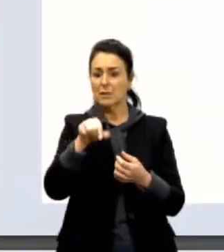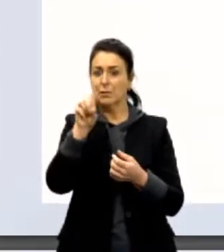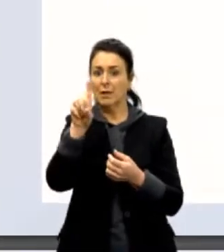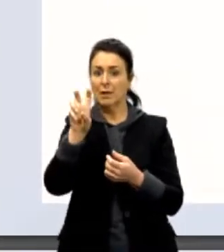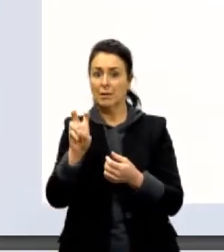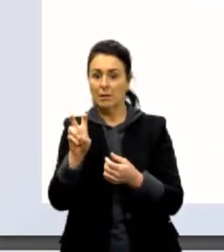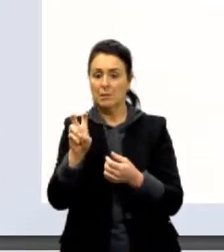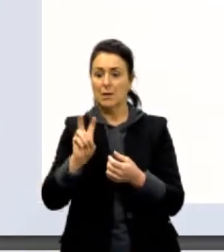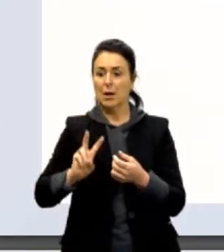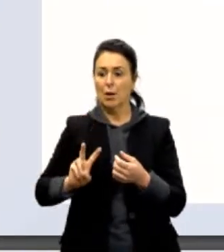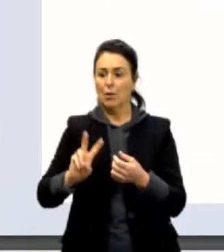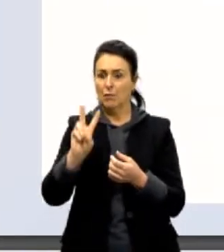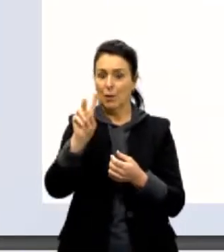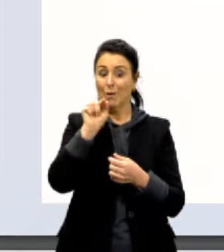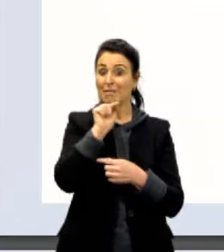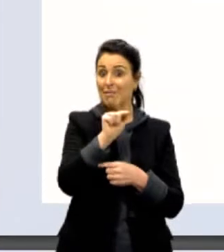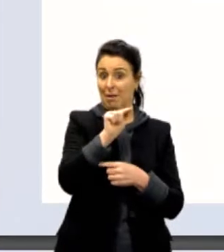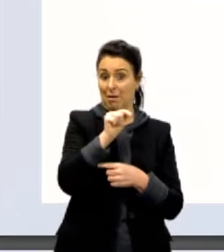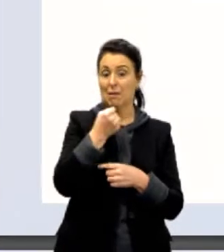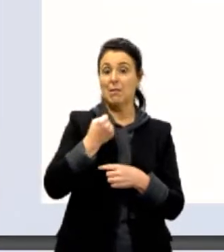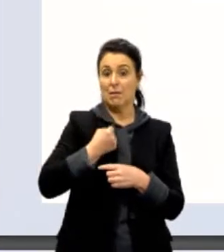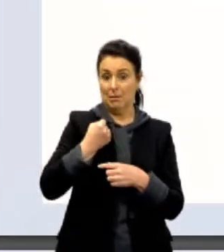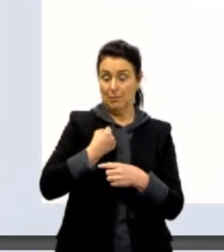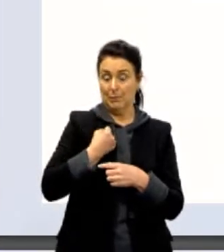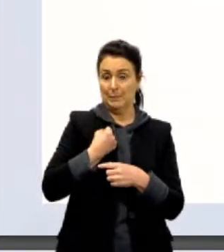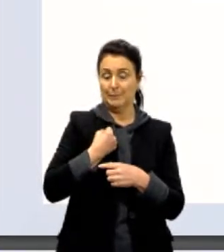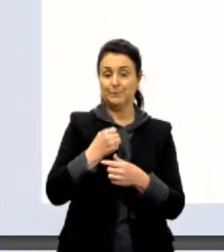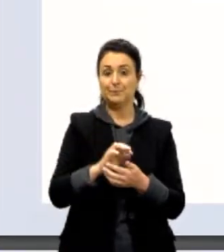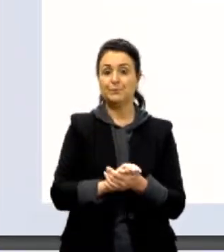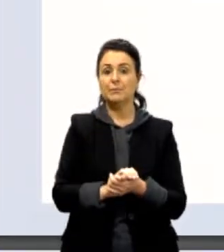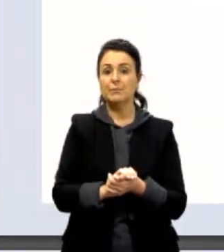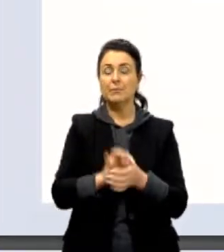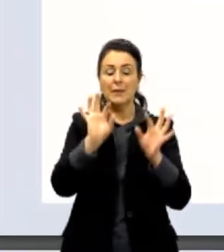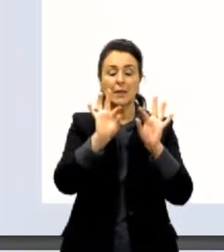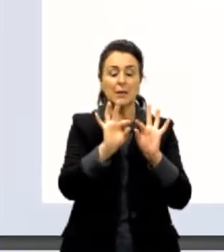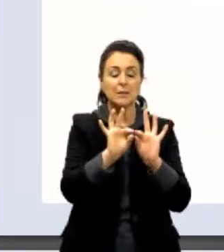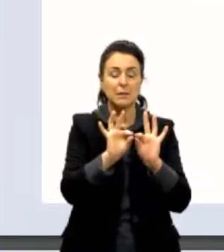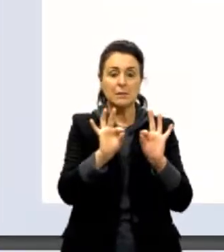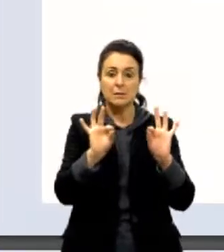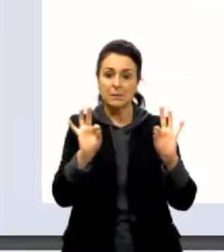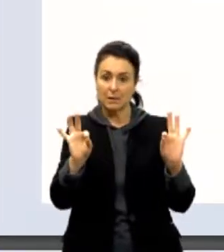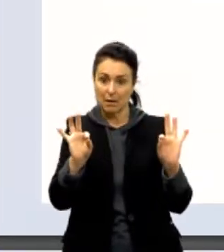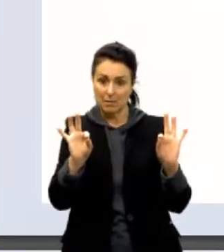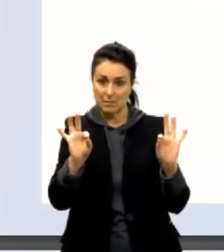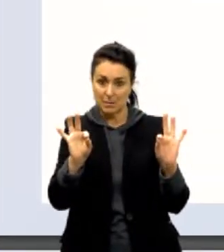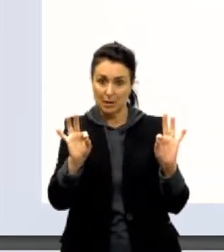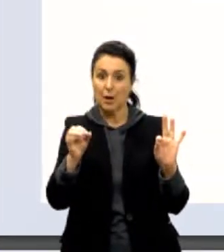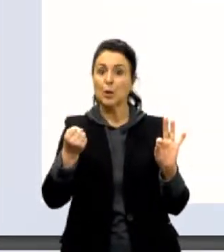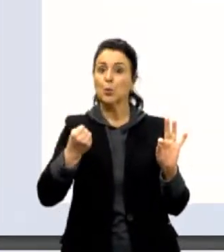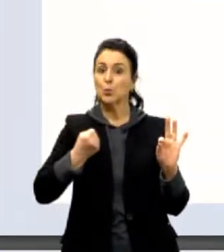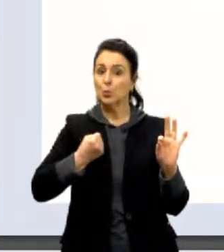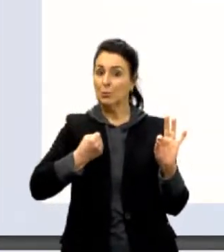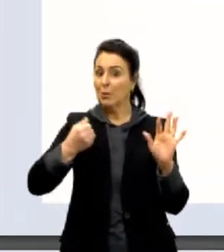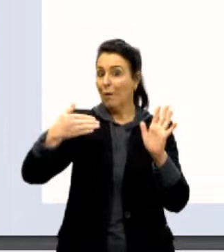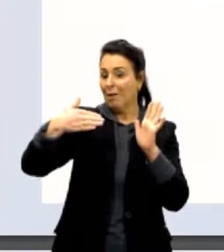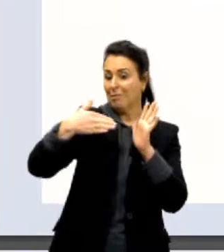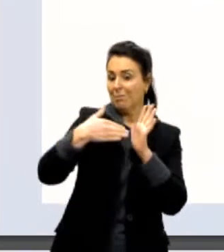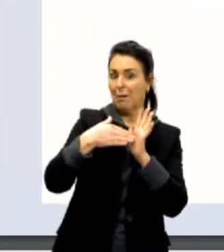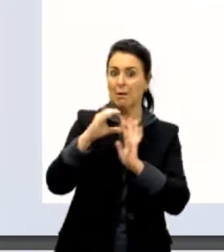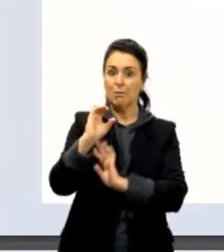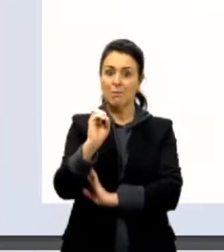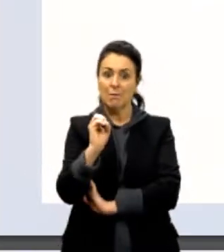absoluto do número 3,15, como diz a definição, é a distância deste número até o zero.